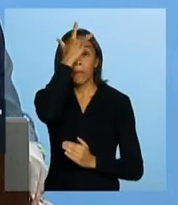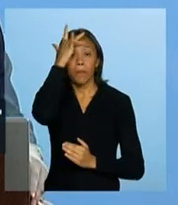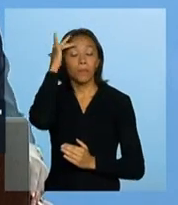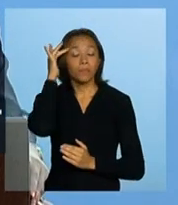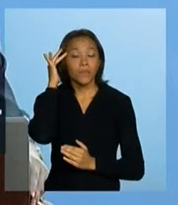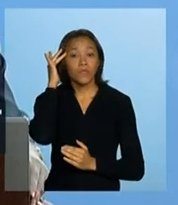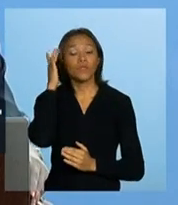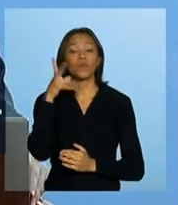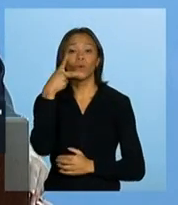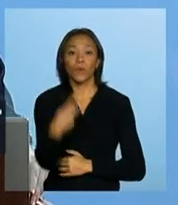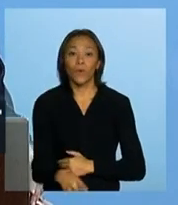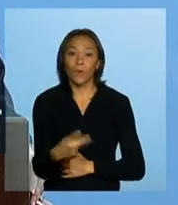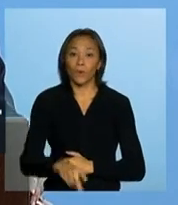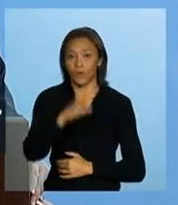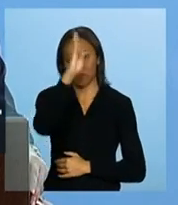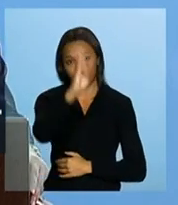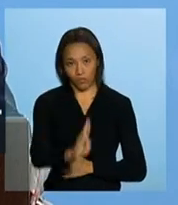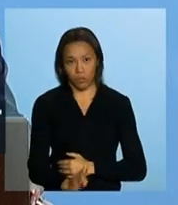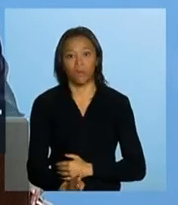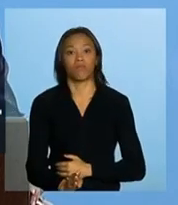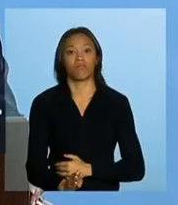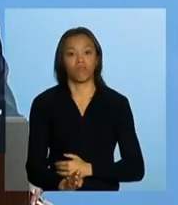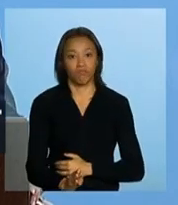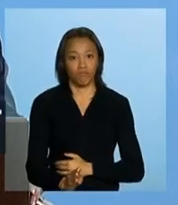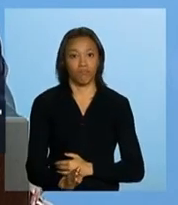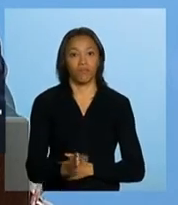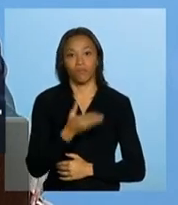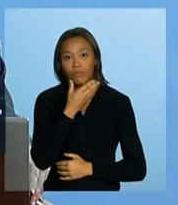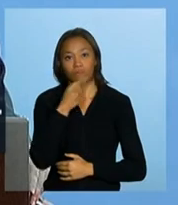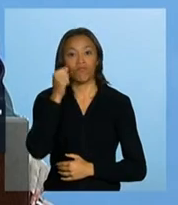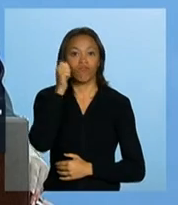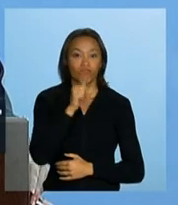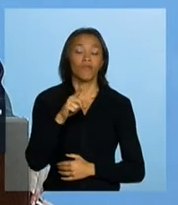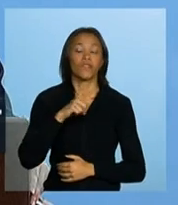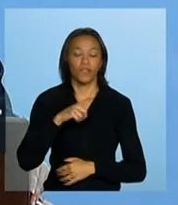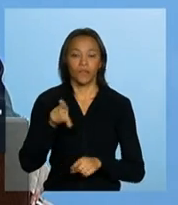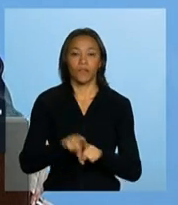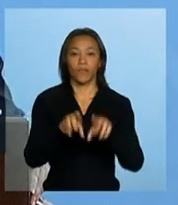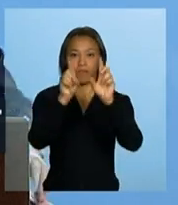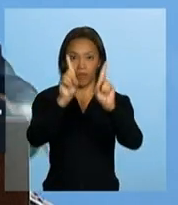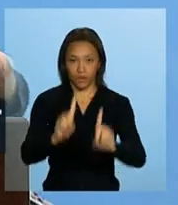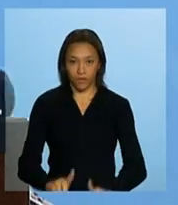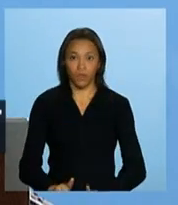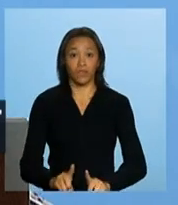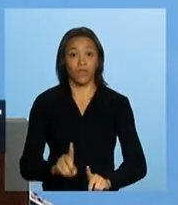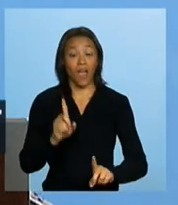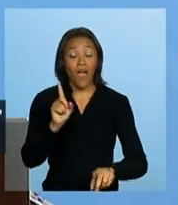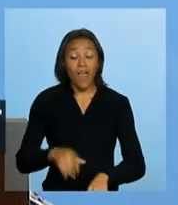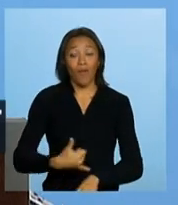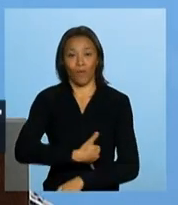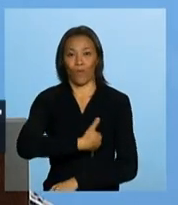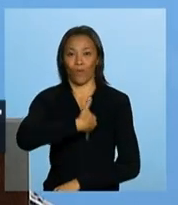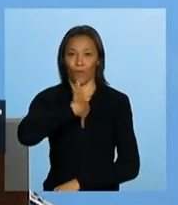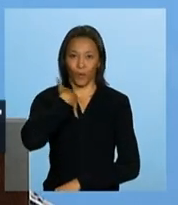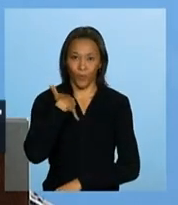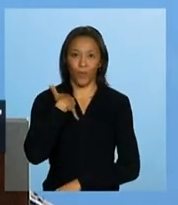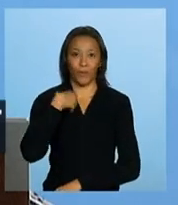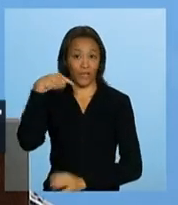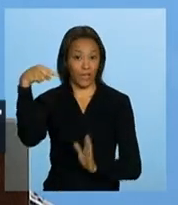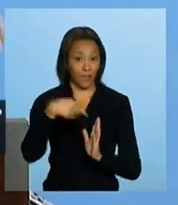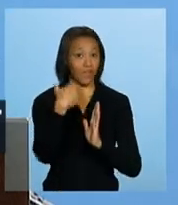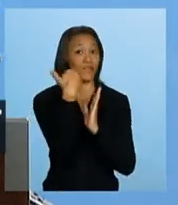brasileiras e brasileiras com deficiência. É um orgulho que esse